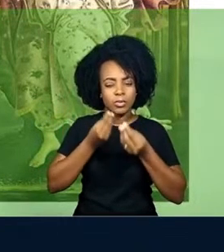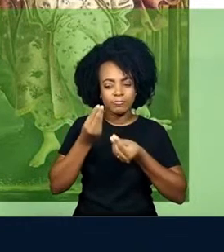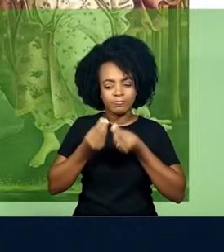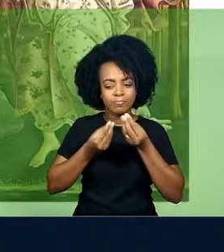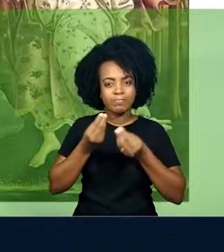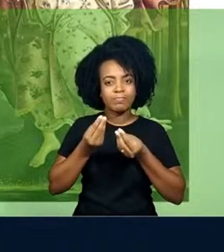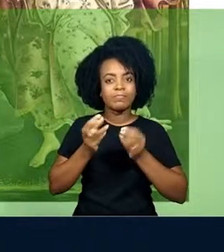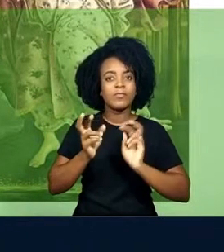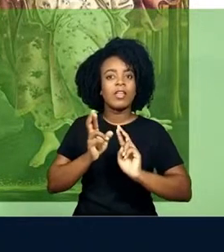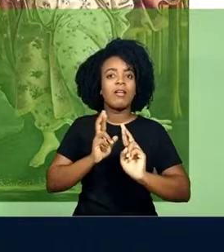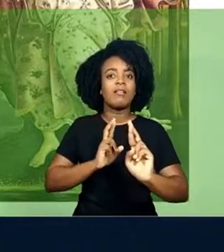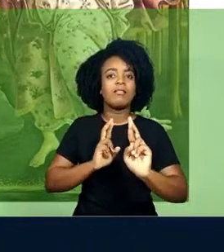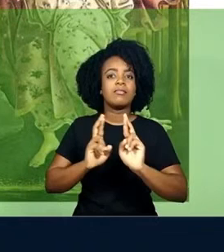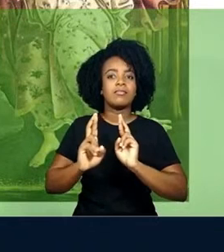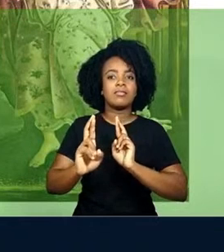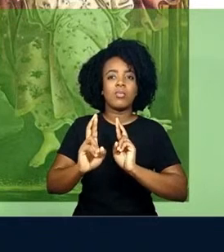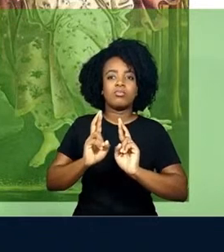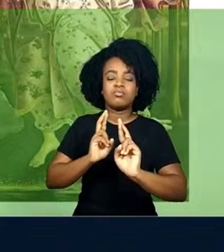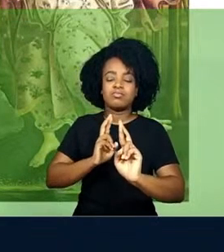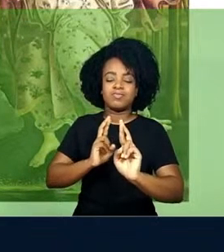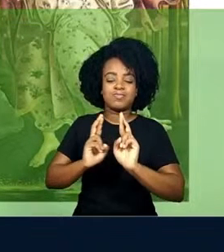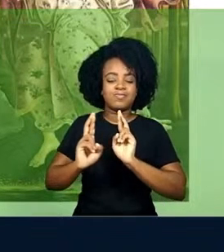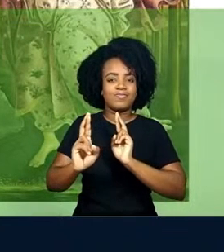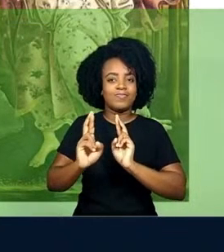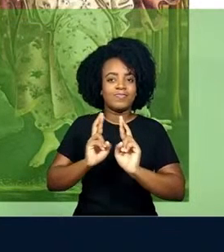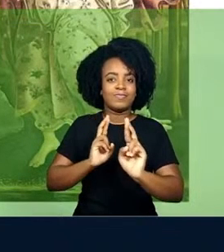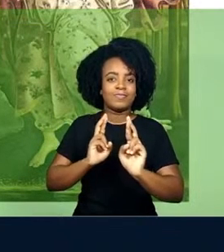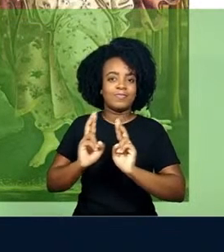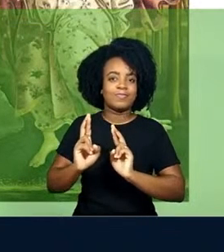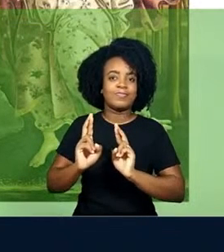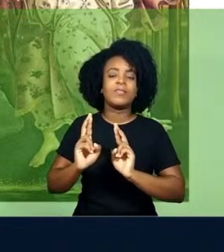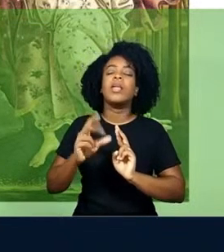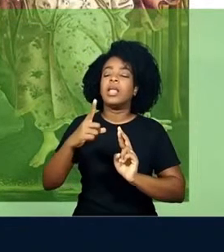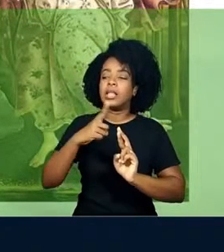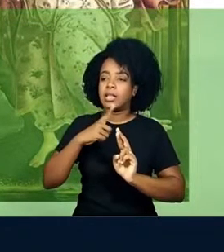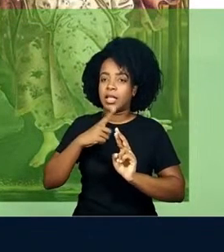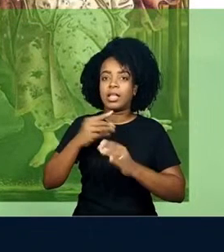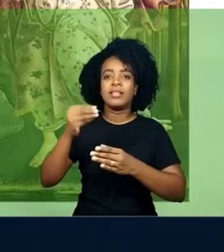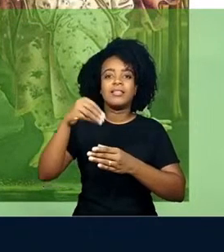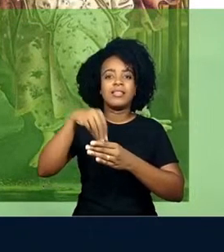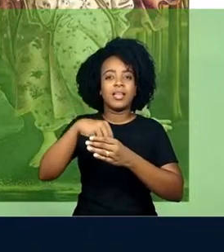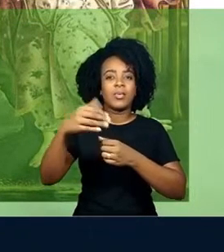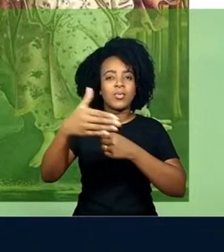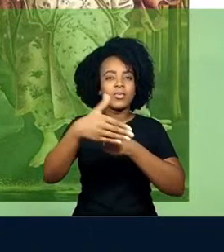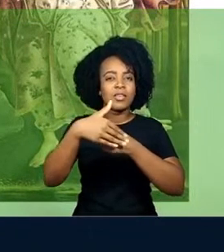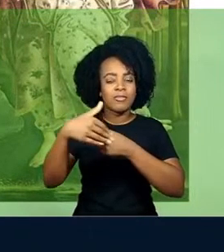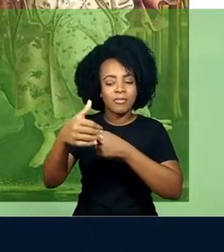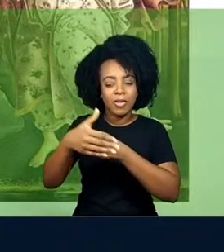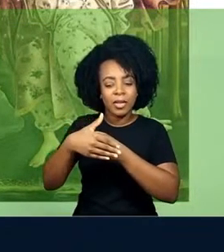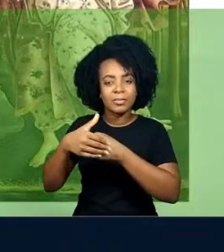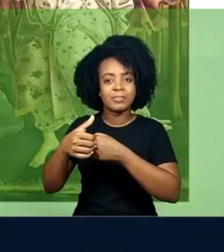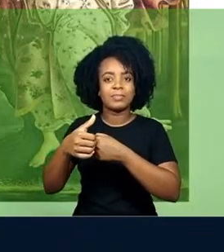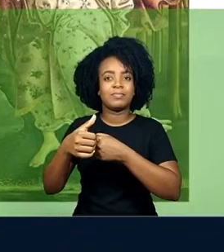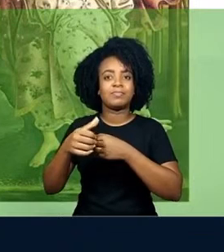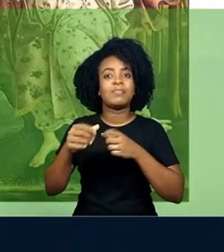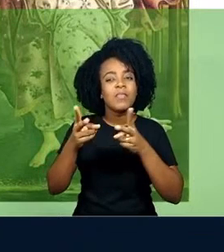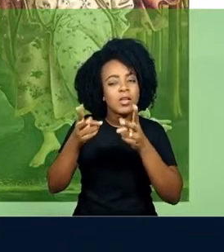entre. Um algo que está relacionado aos afetos e